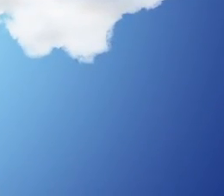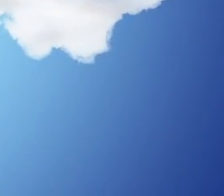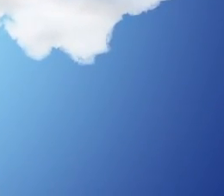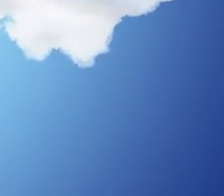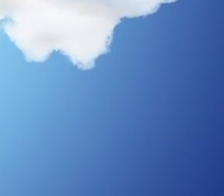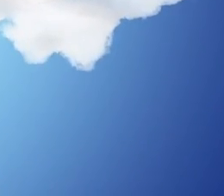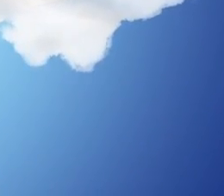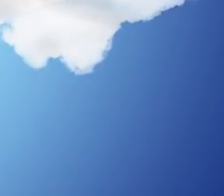Transcrição por Quintena Coelho